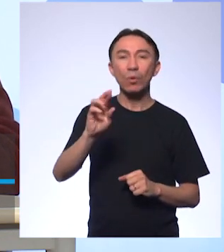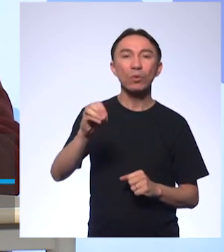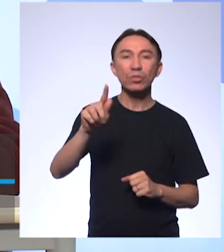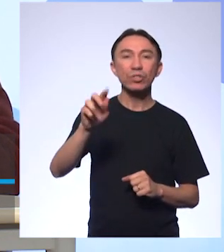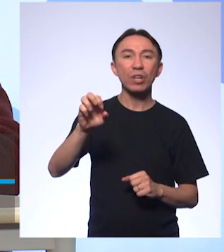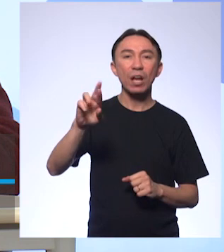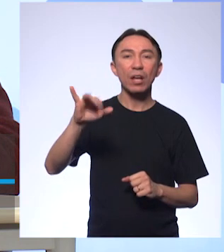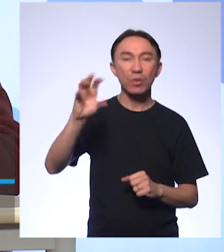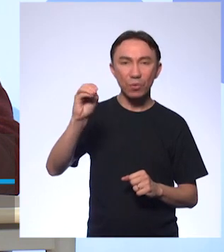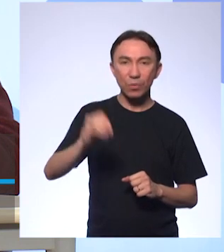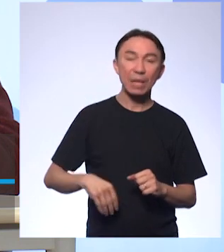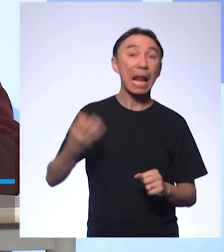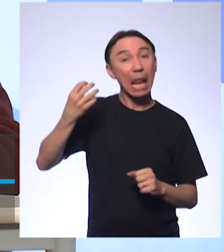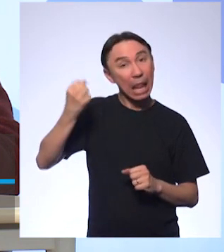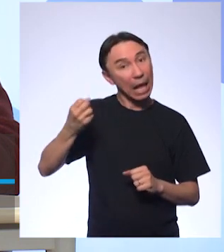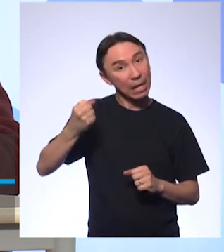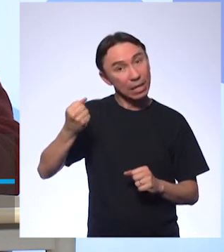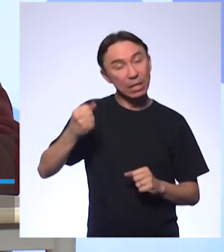gás.